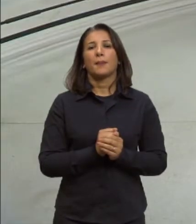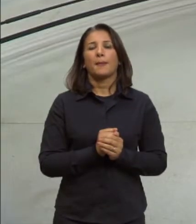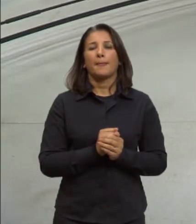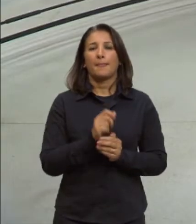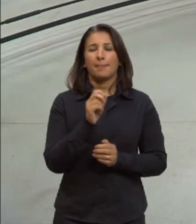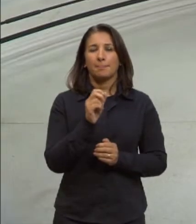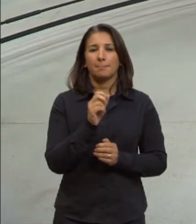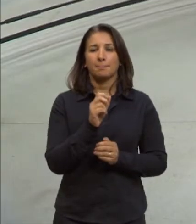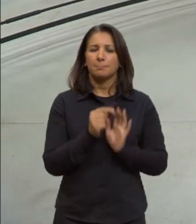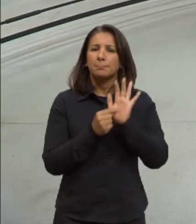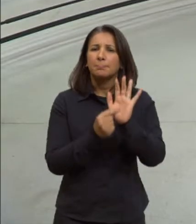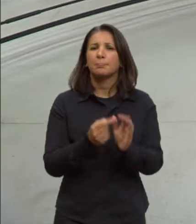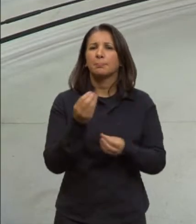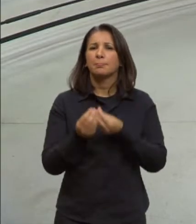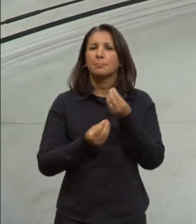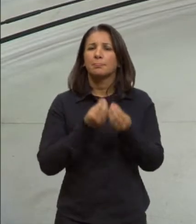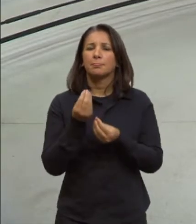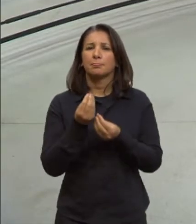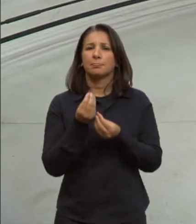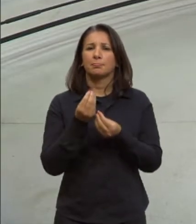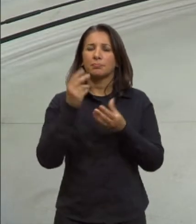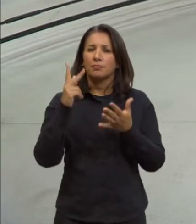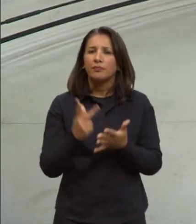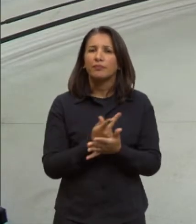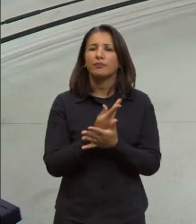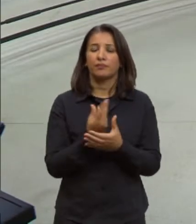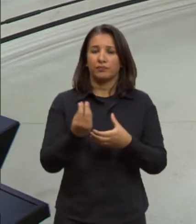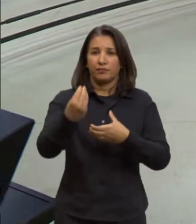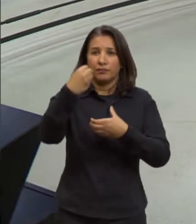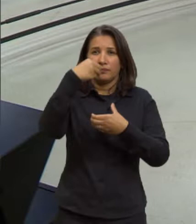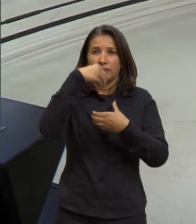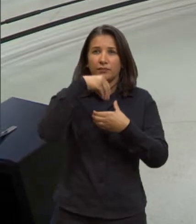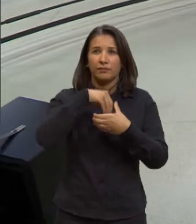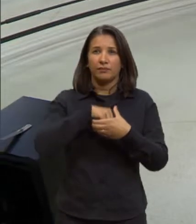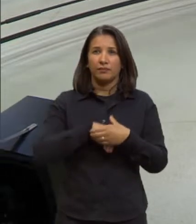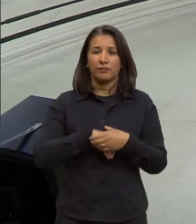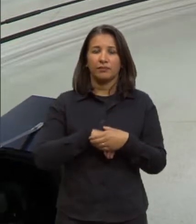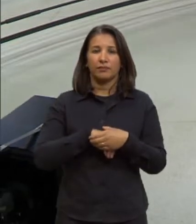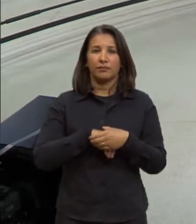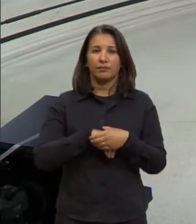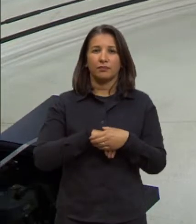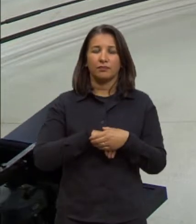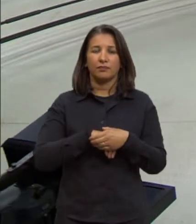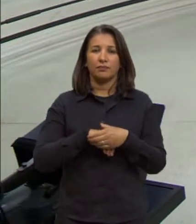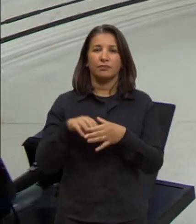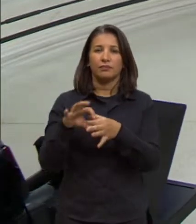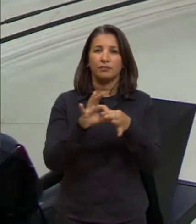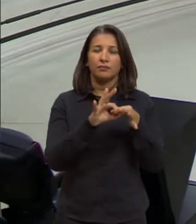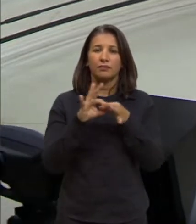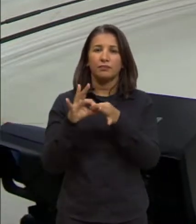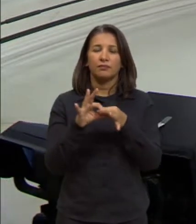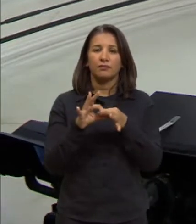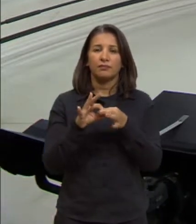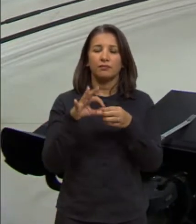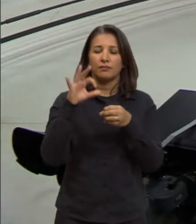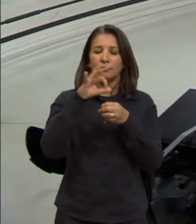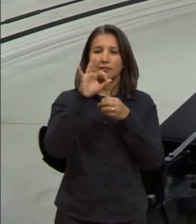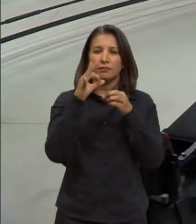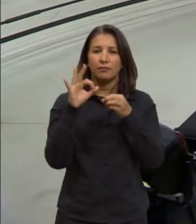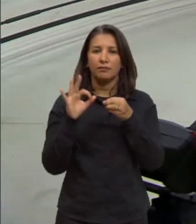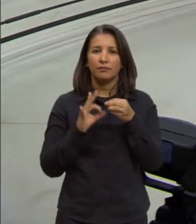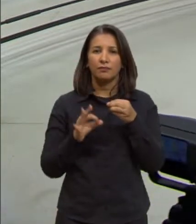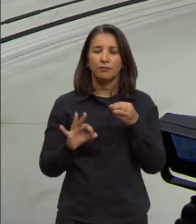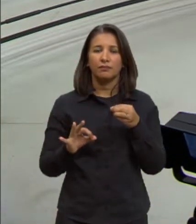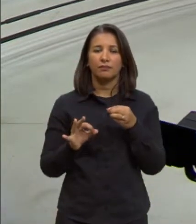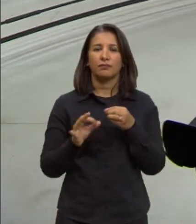vocês como isso acontece internamente em uma ligação molecular. Então aqui você tem na tela,